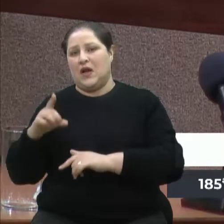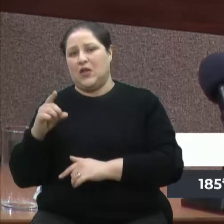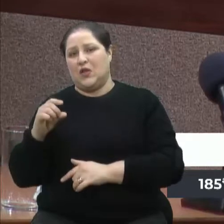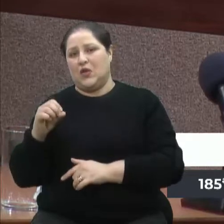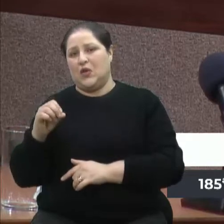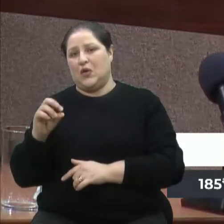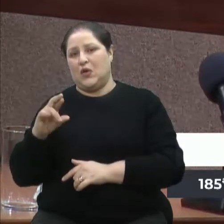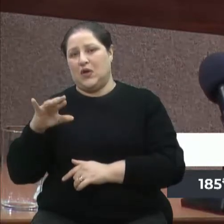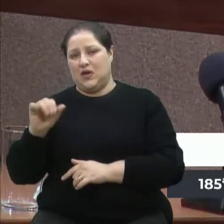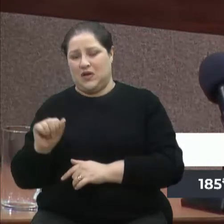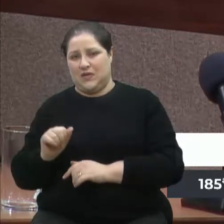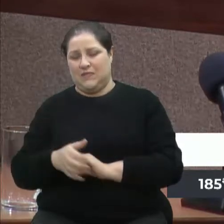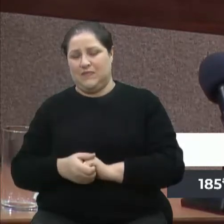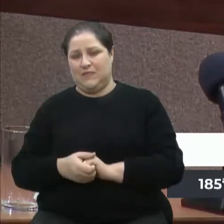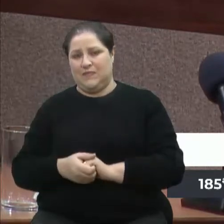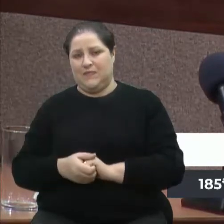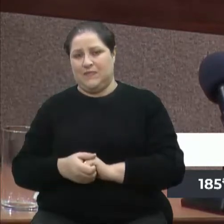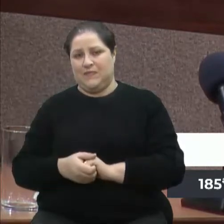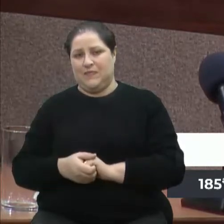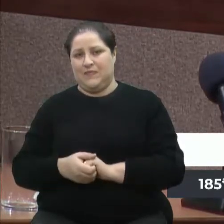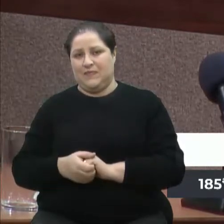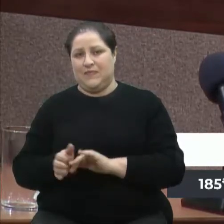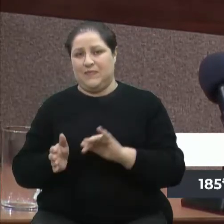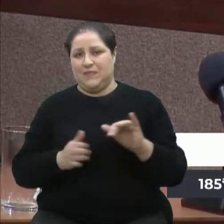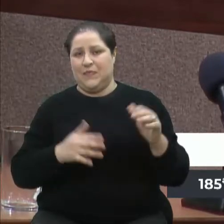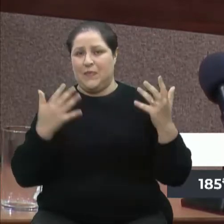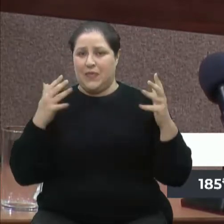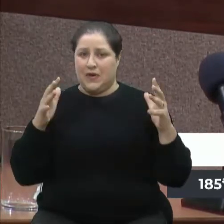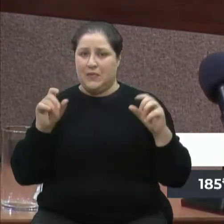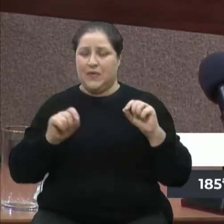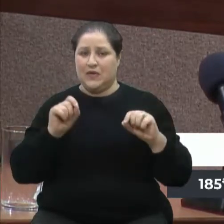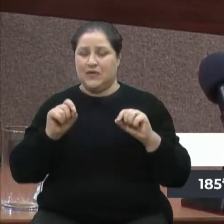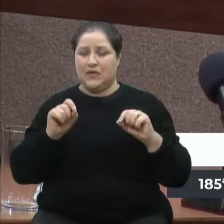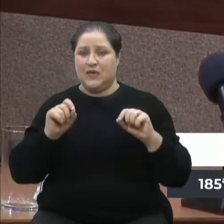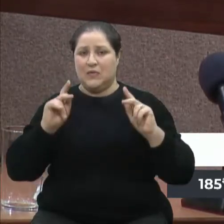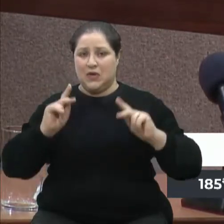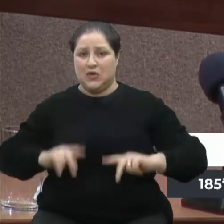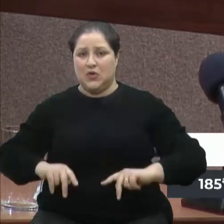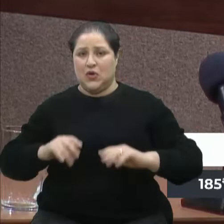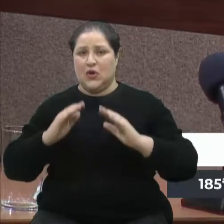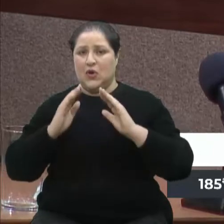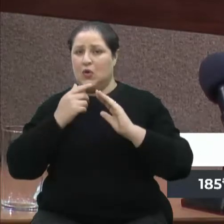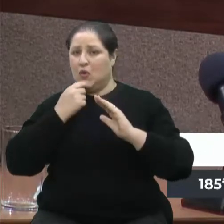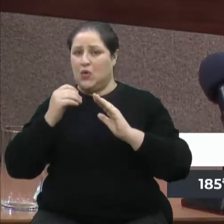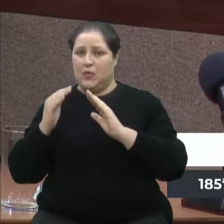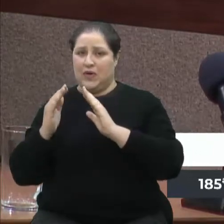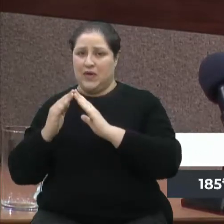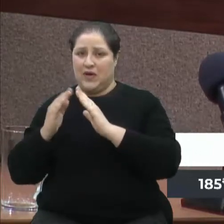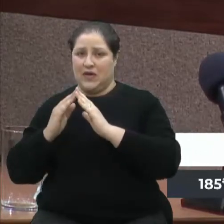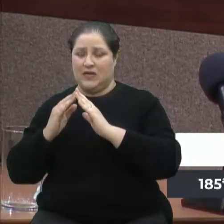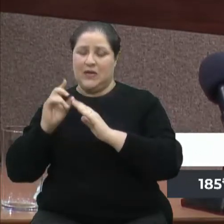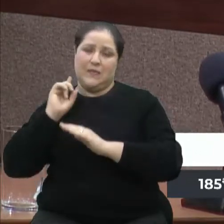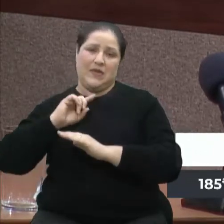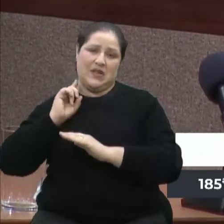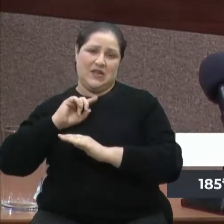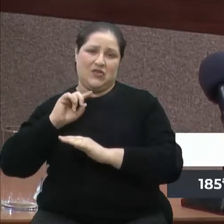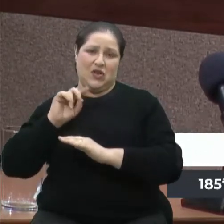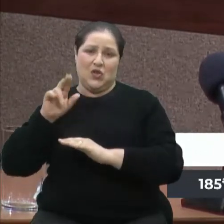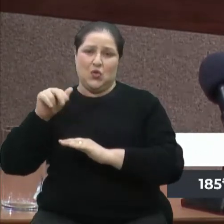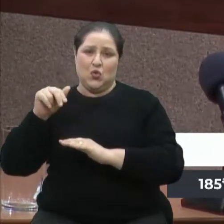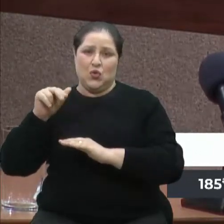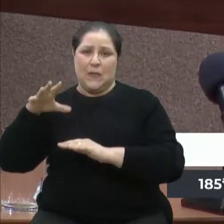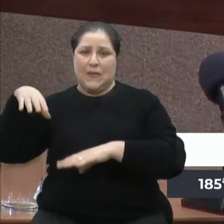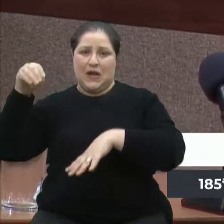parabenizados. Romeu Zema, em Minas Gerais, nunca morou em palácio. Ele abriu o palácio, criou um museu para